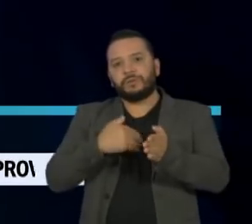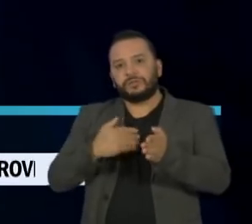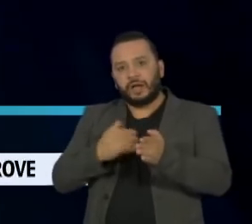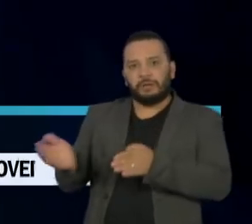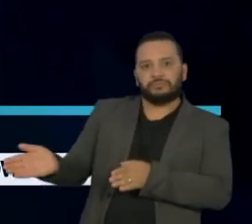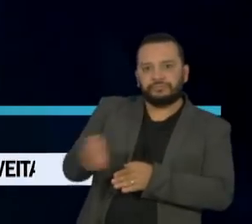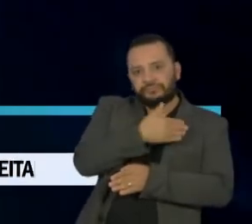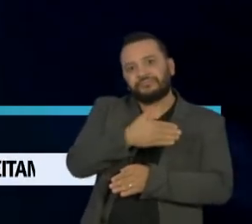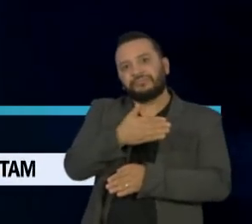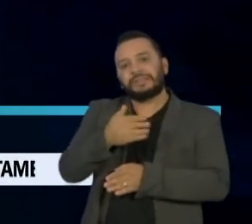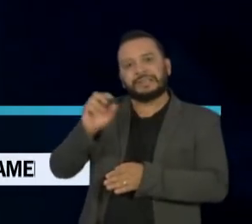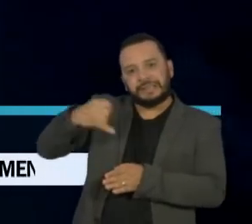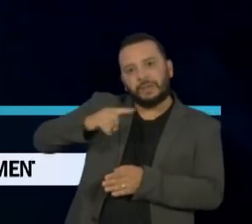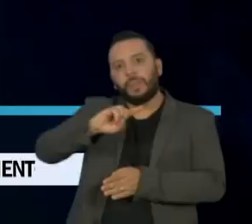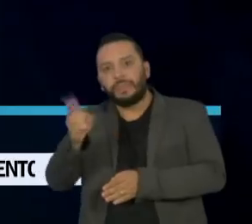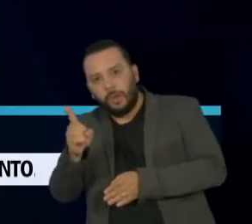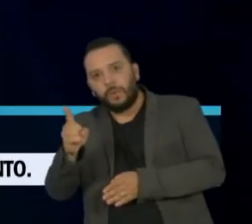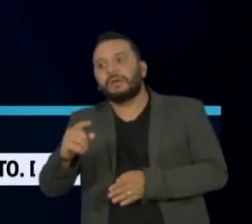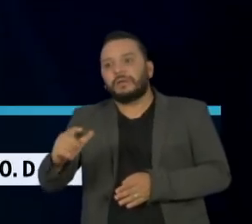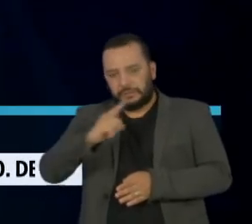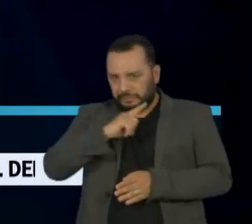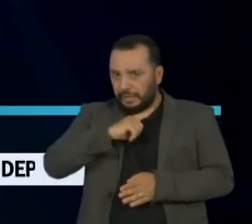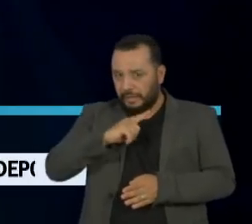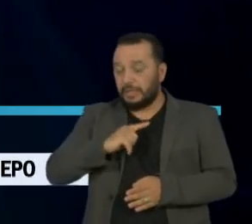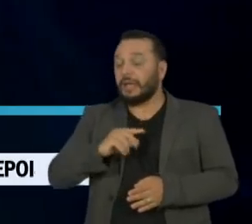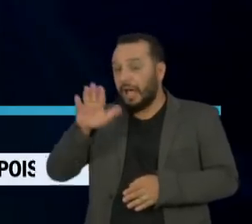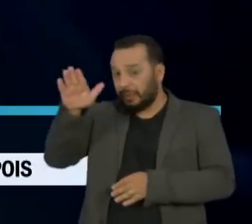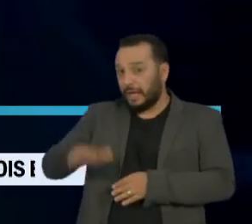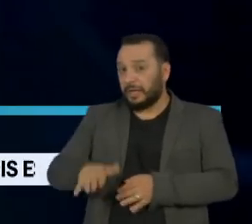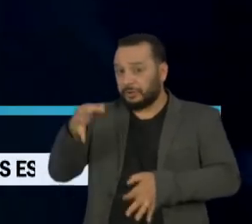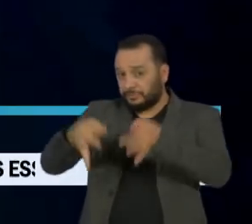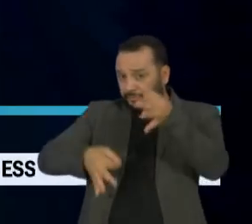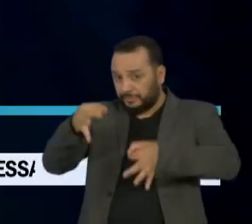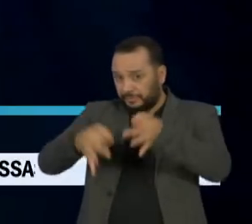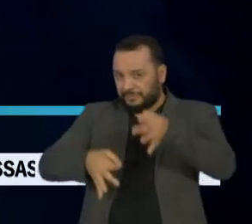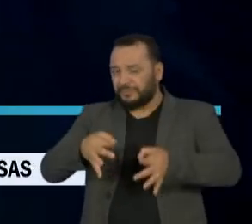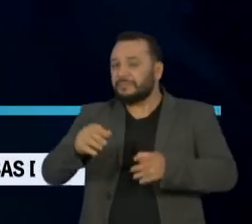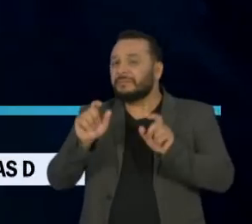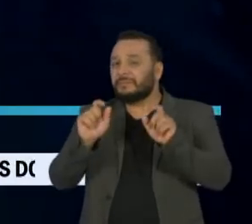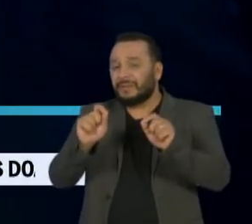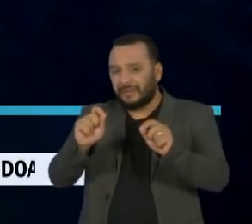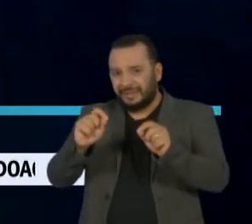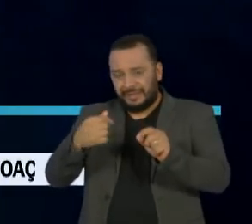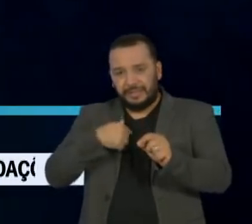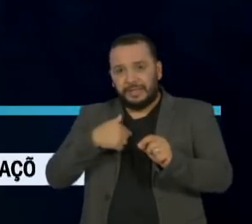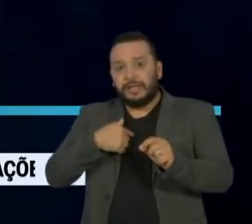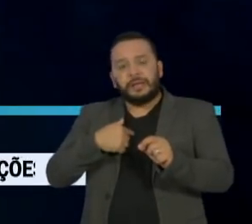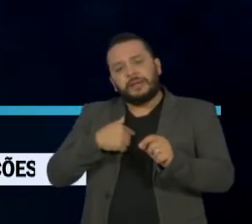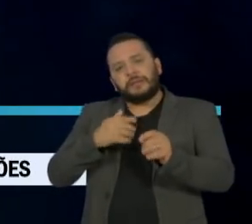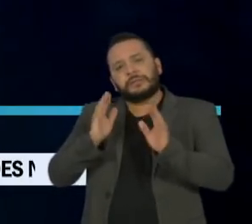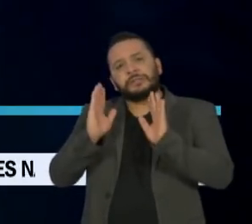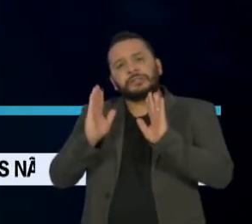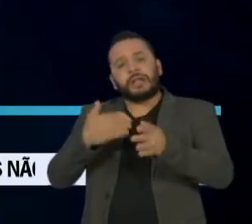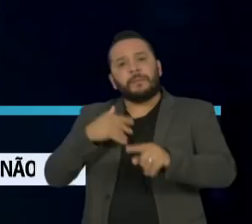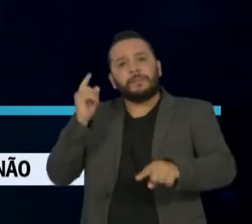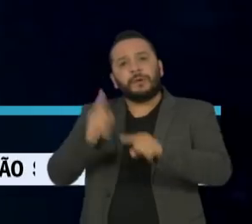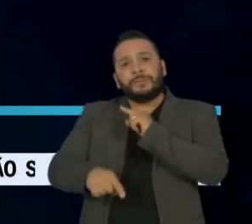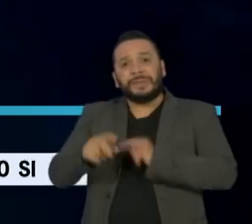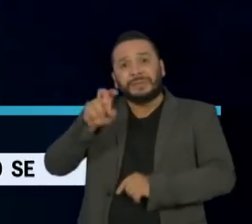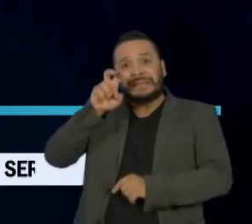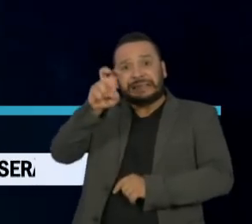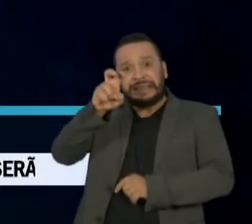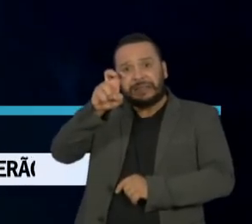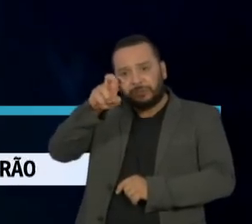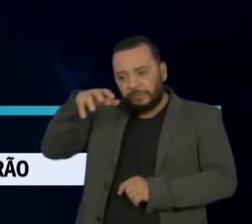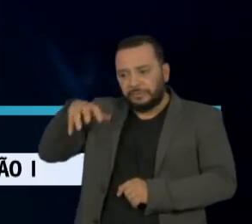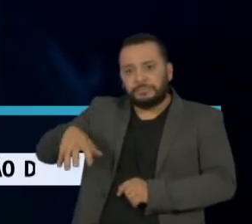veículos. No final da tarde, o Tribunal de Justiça de São Paulo suspendeu a liminar que impediu o acesso a turistas às cinco cidades do litoral de São